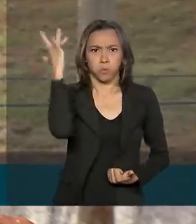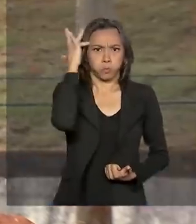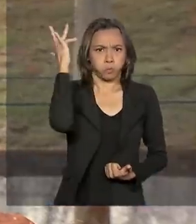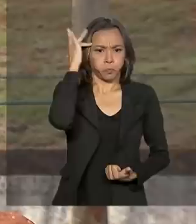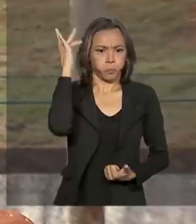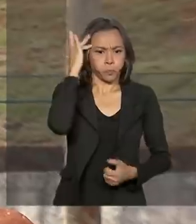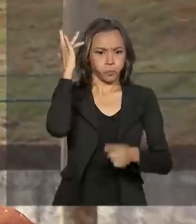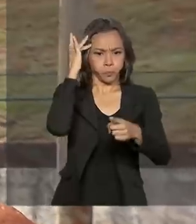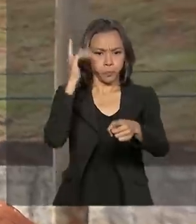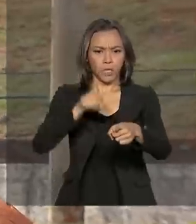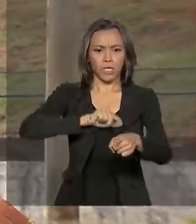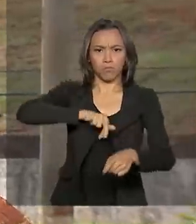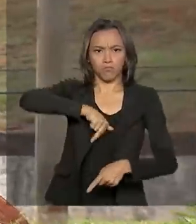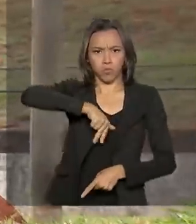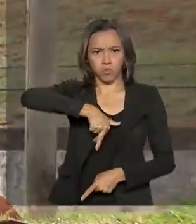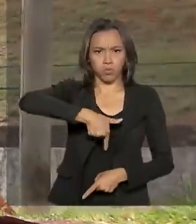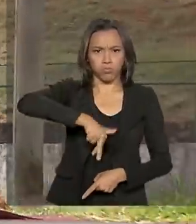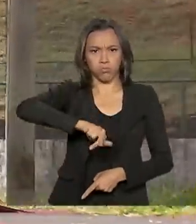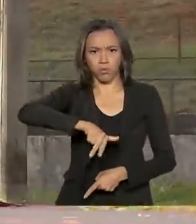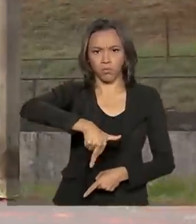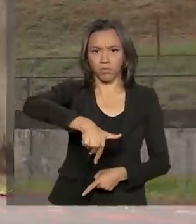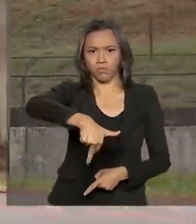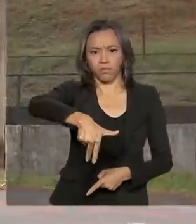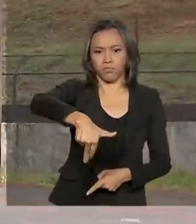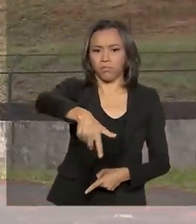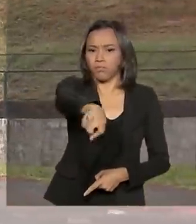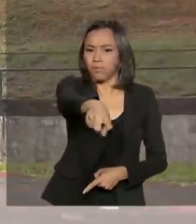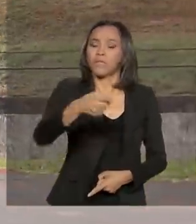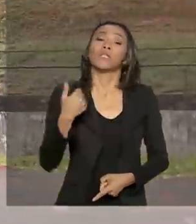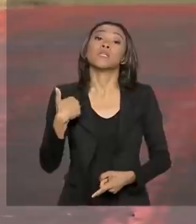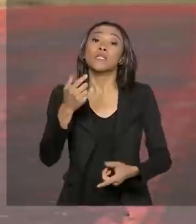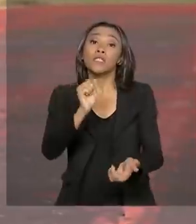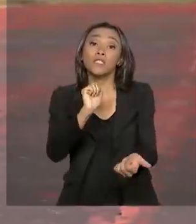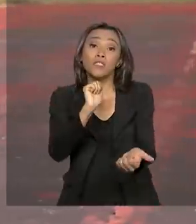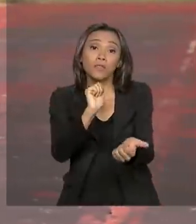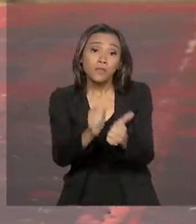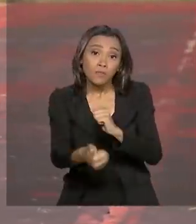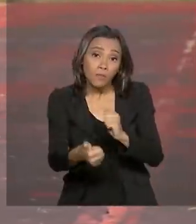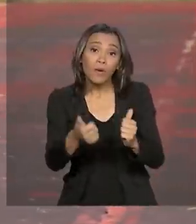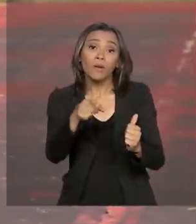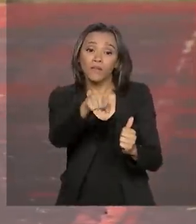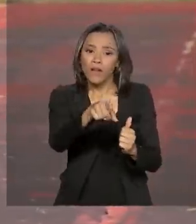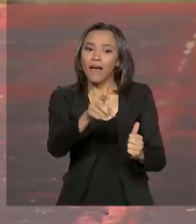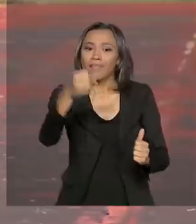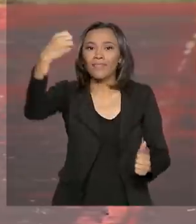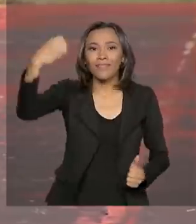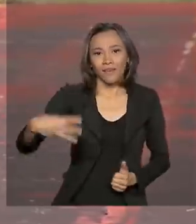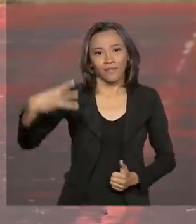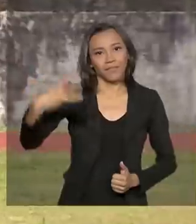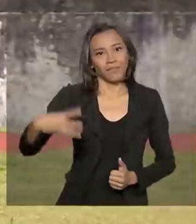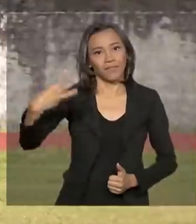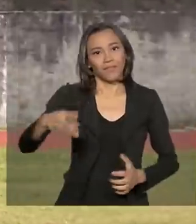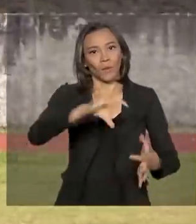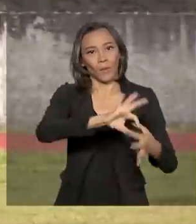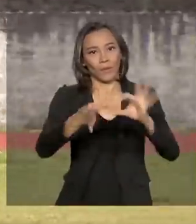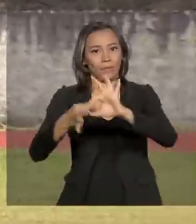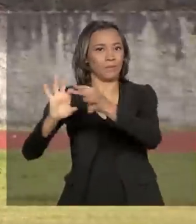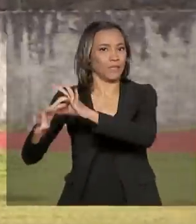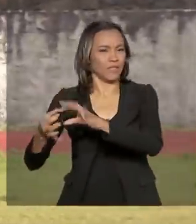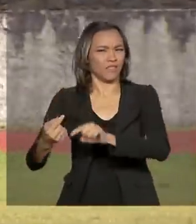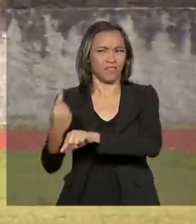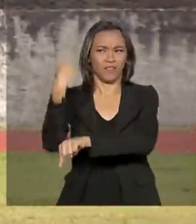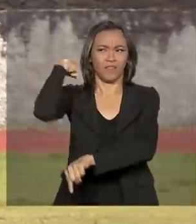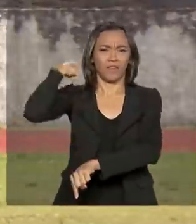modalidade de marcha atlética em Mundiais e Jogos Pan-Americanos, está indo para a sua terceira Olimpíada. Desde